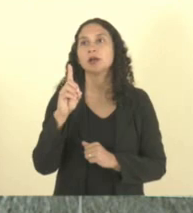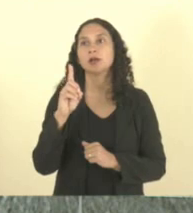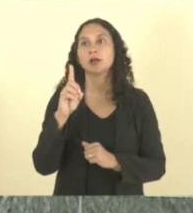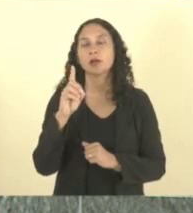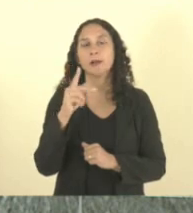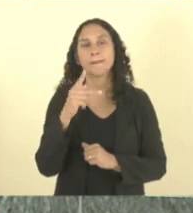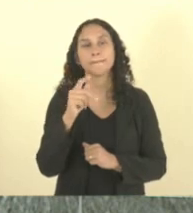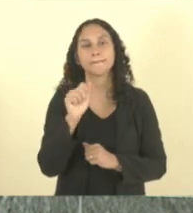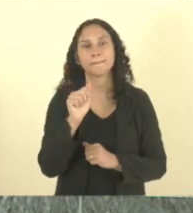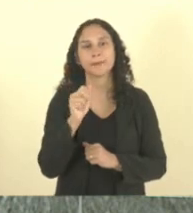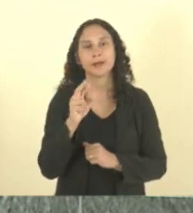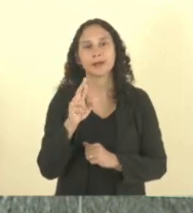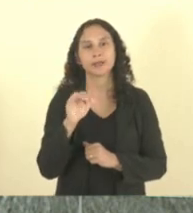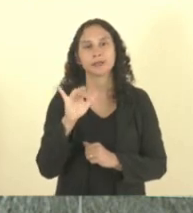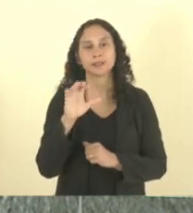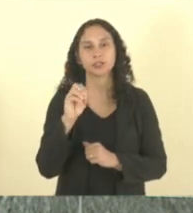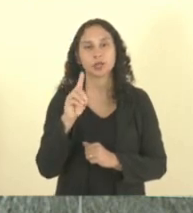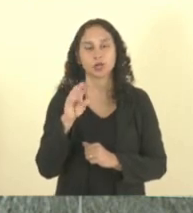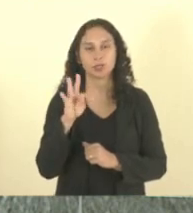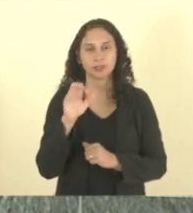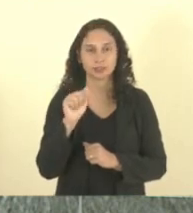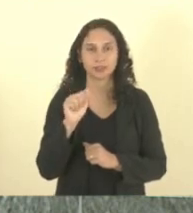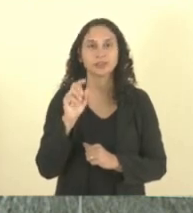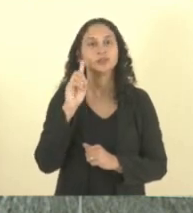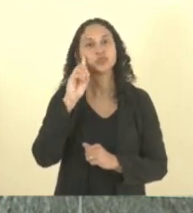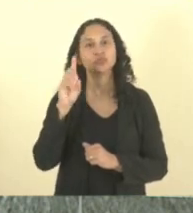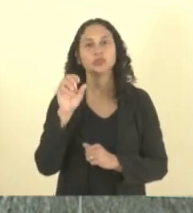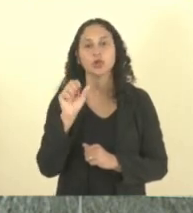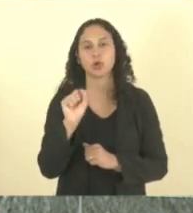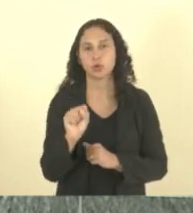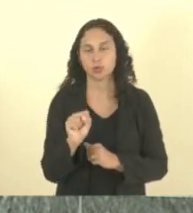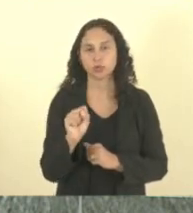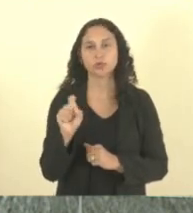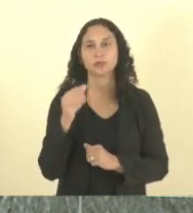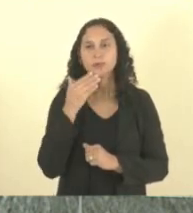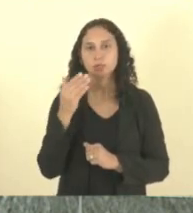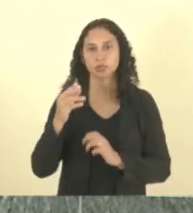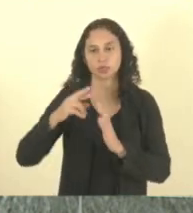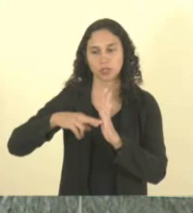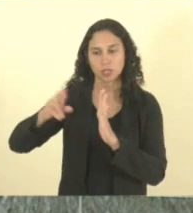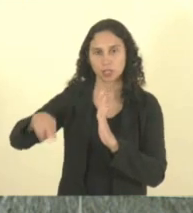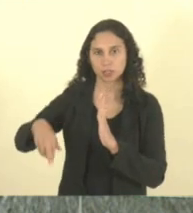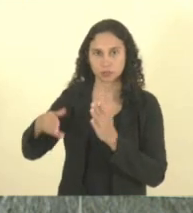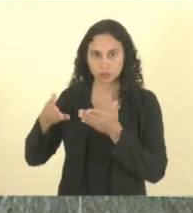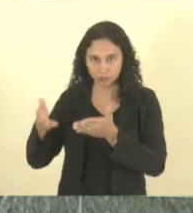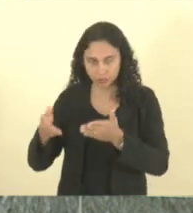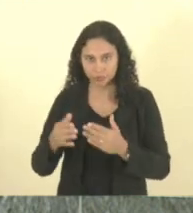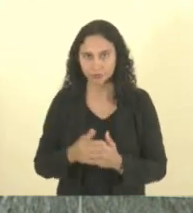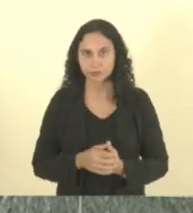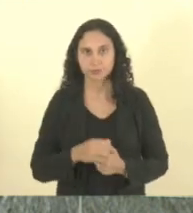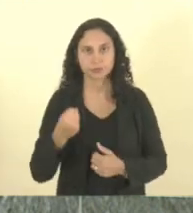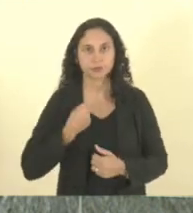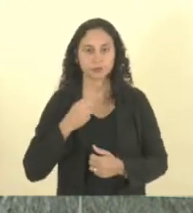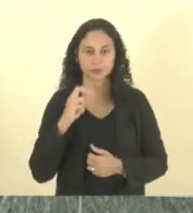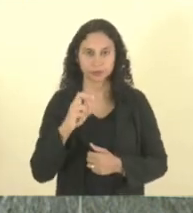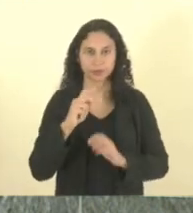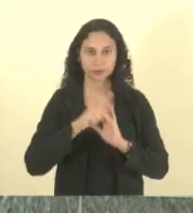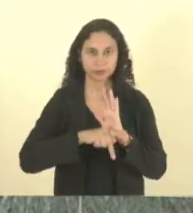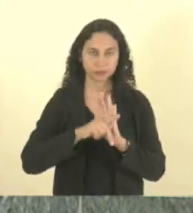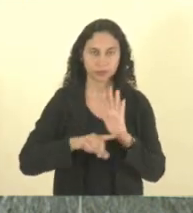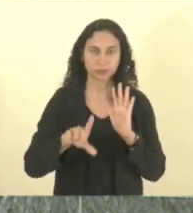anualmente no dia 8 do mês de janeiro. Também estou avocando relatoria. Item 5 da pauta, Proédio de Lei